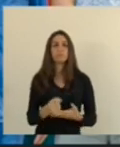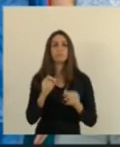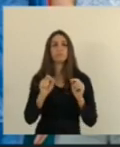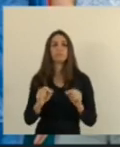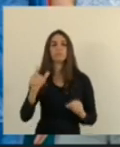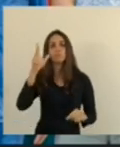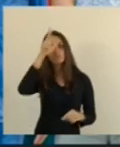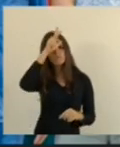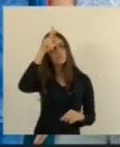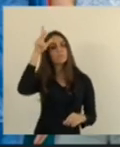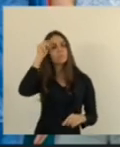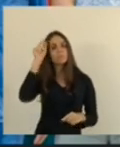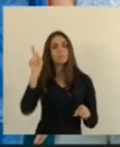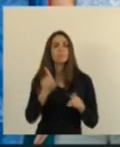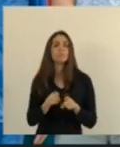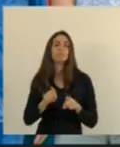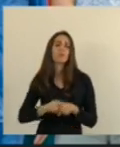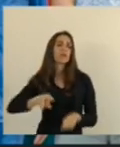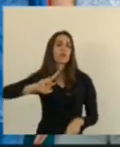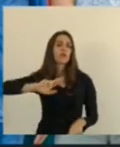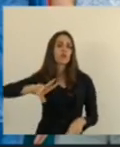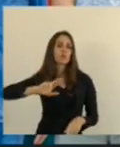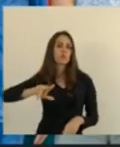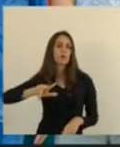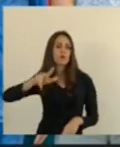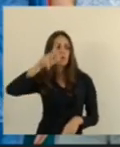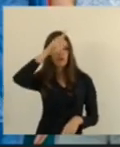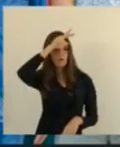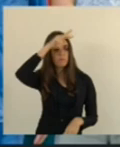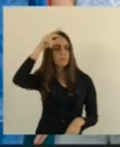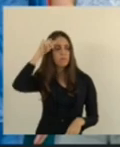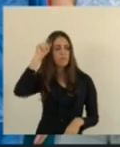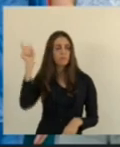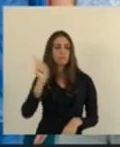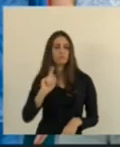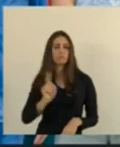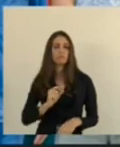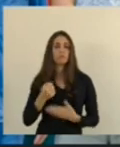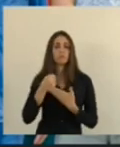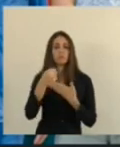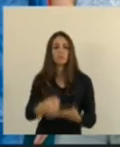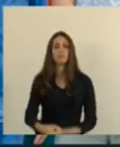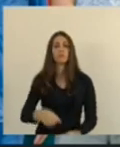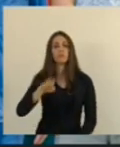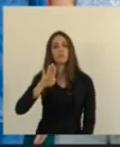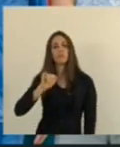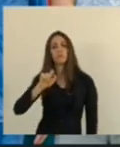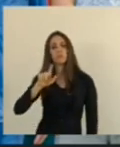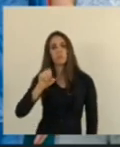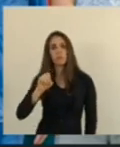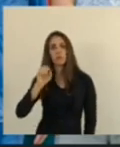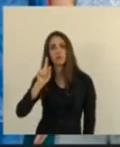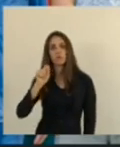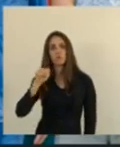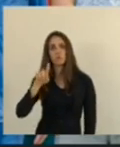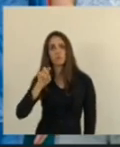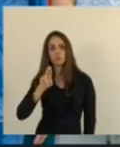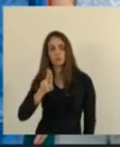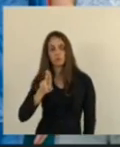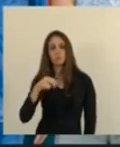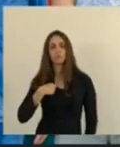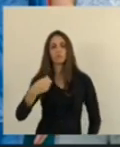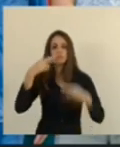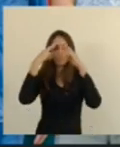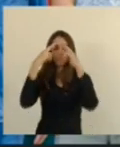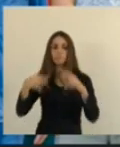prefeito. Na verdade, não é nem ajudar o prefeito, ajudar a Baixo Mandu. Baixo Mandu merece todo o